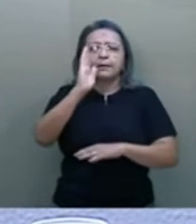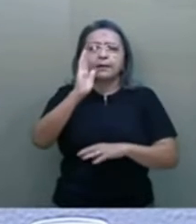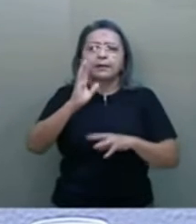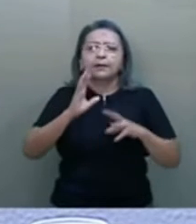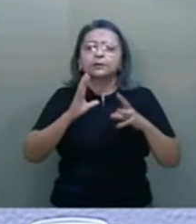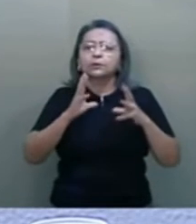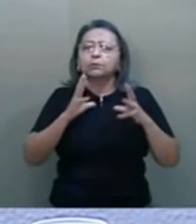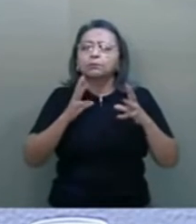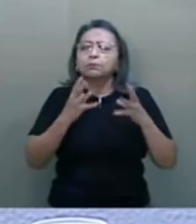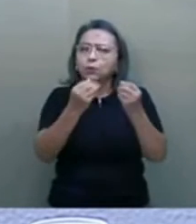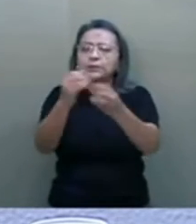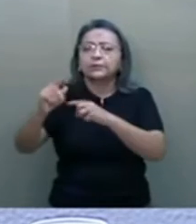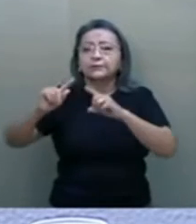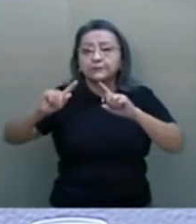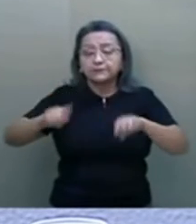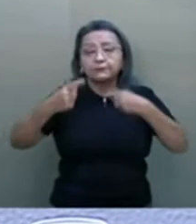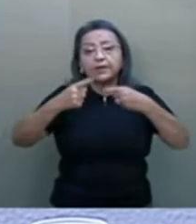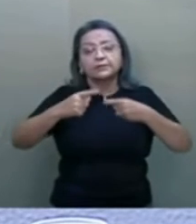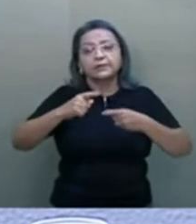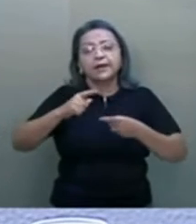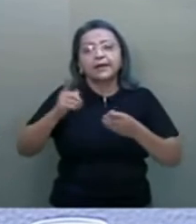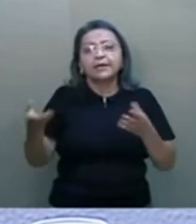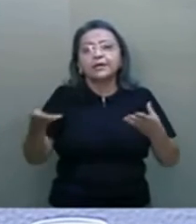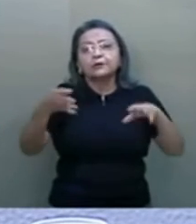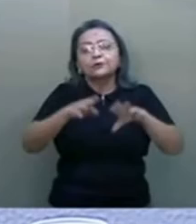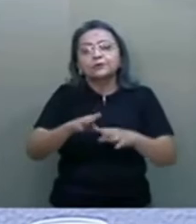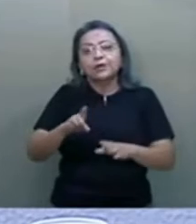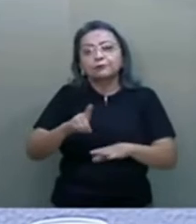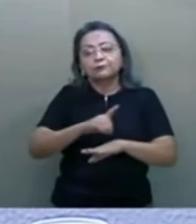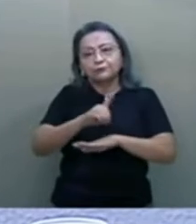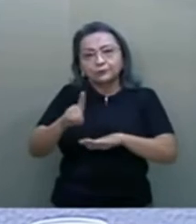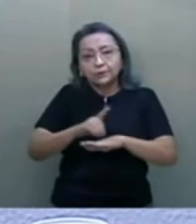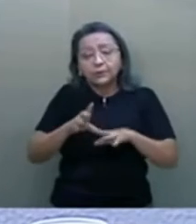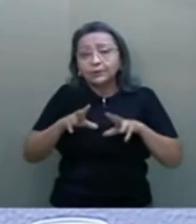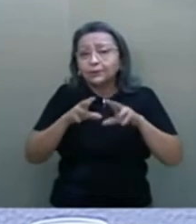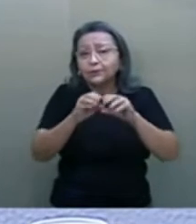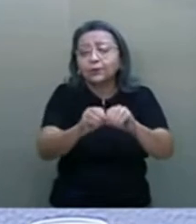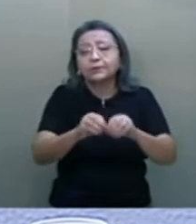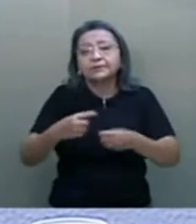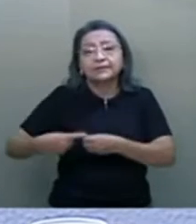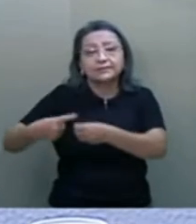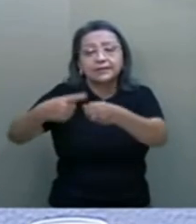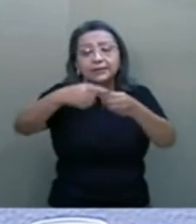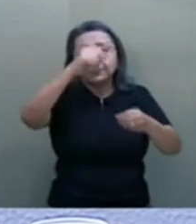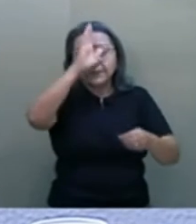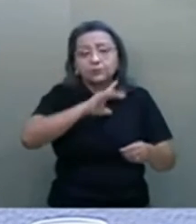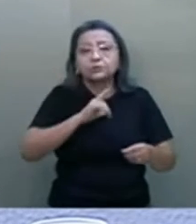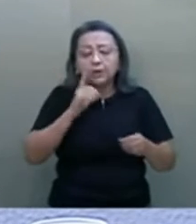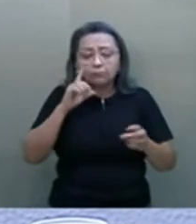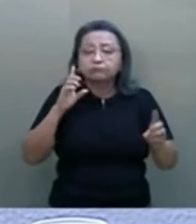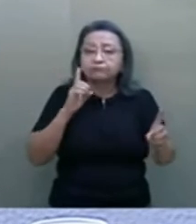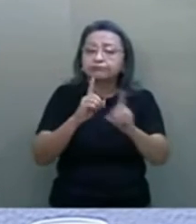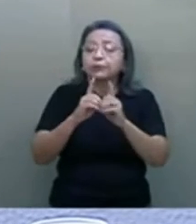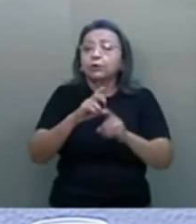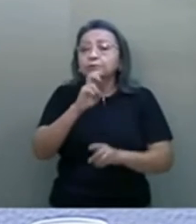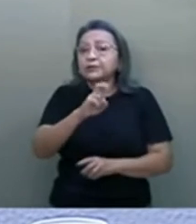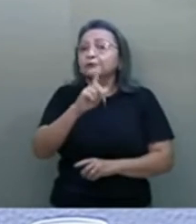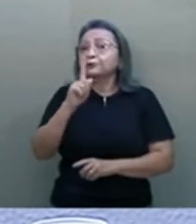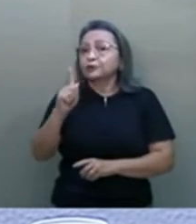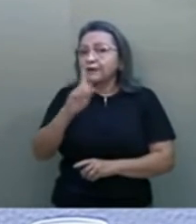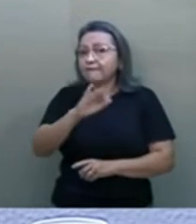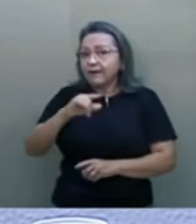suas dificuldades de inclusão digital, em que todas as cidades brasileiras serão atendidas com o 5G.